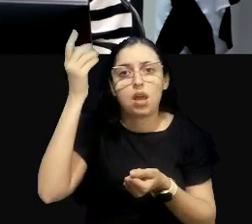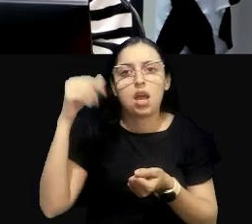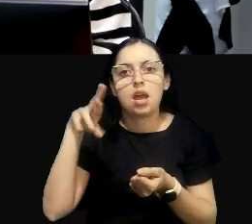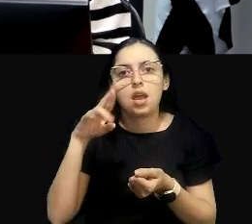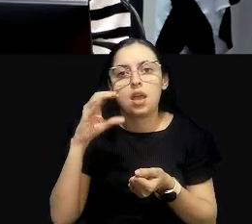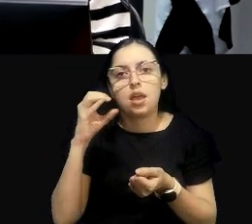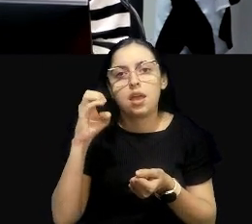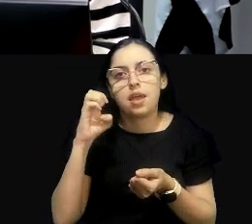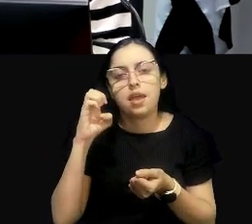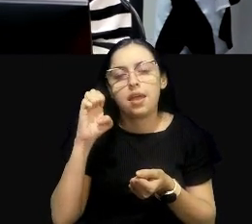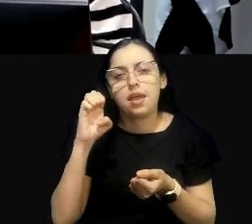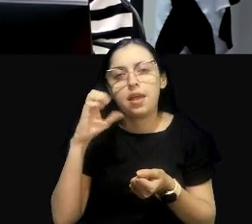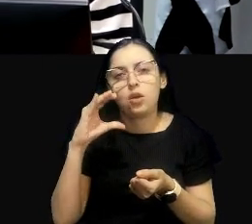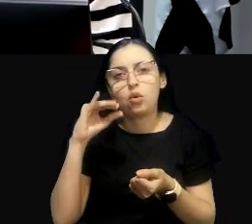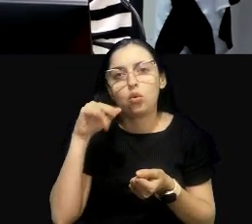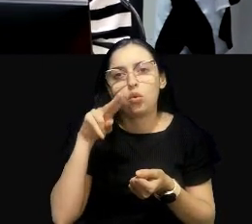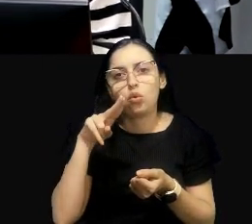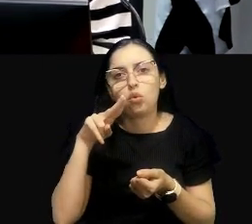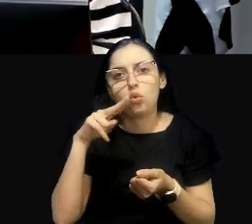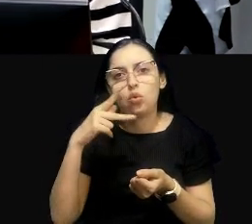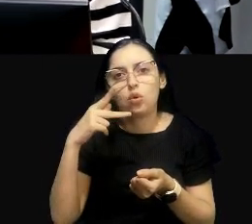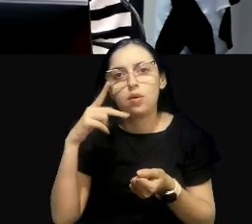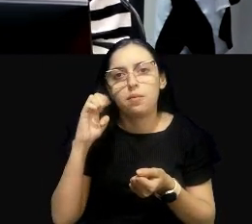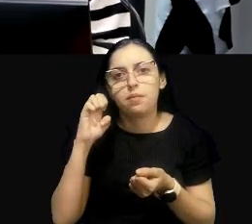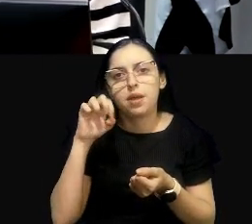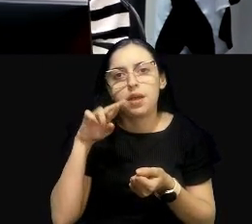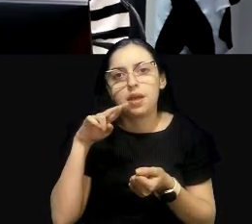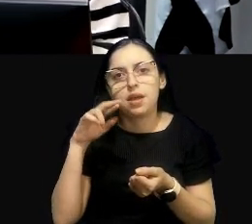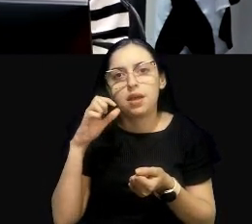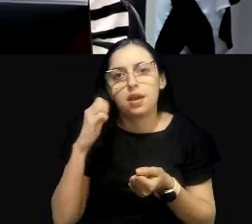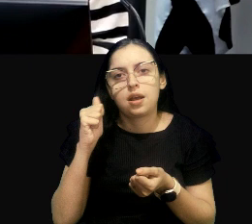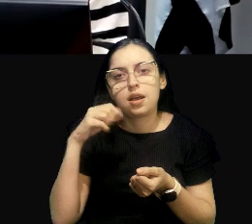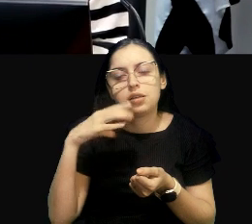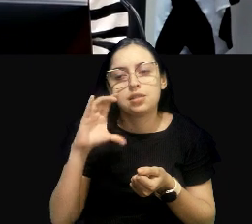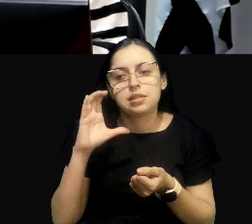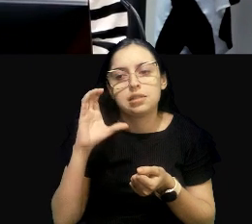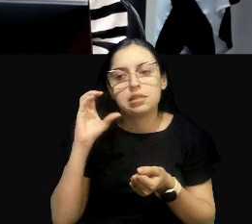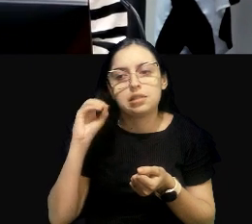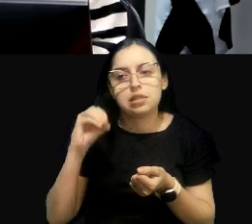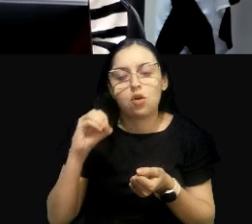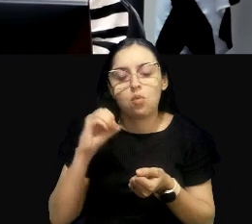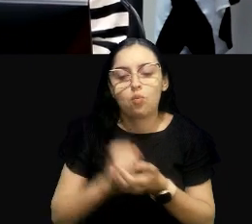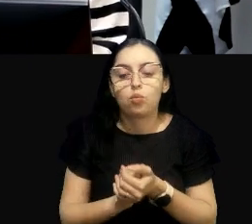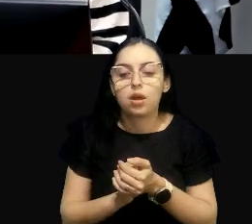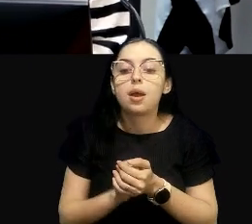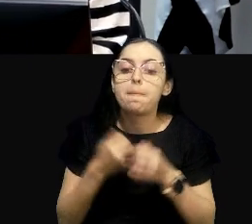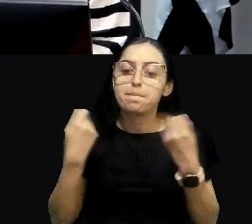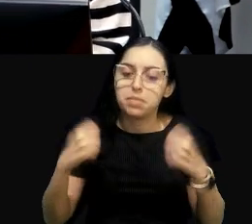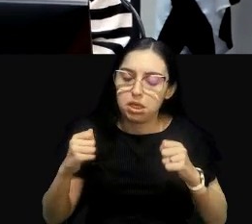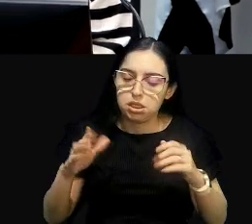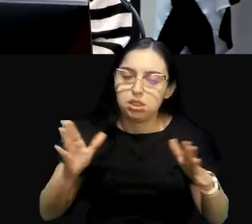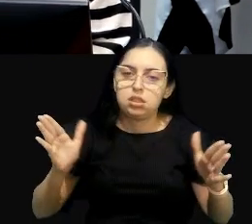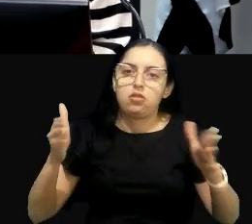primeiro com isolando a área. É uma das questões que eu sempre coloco. Para